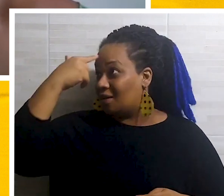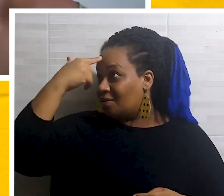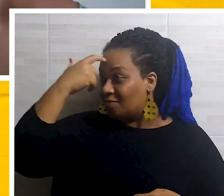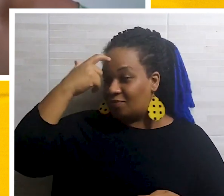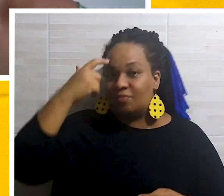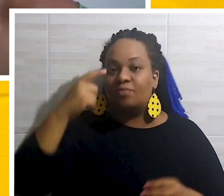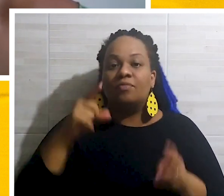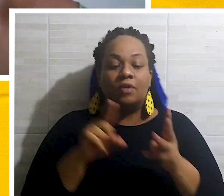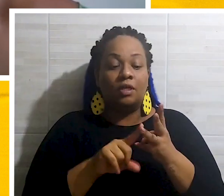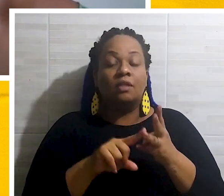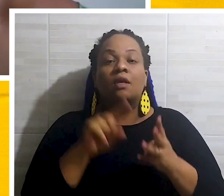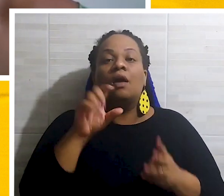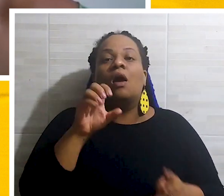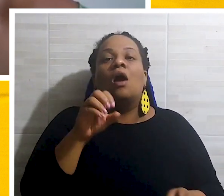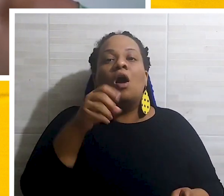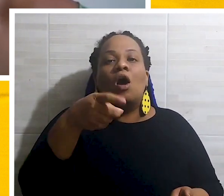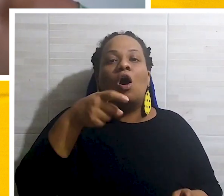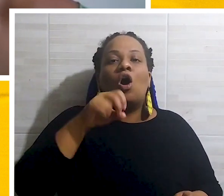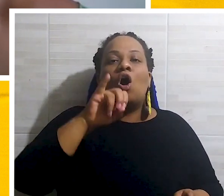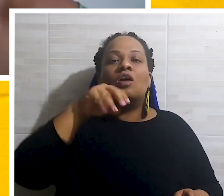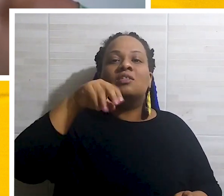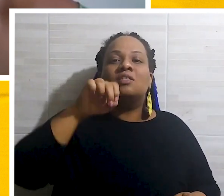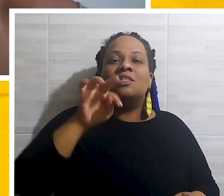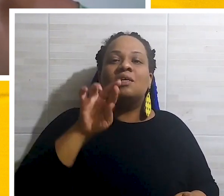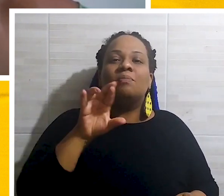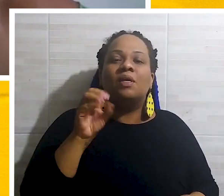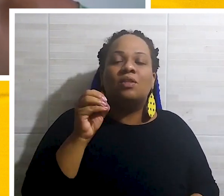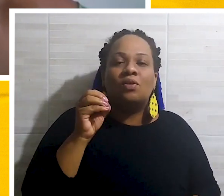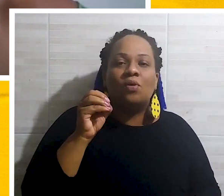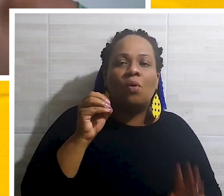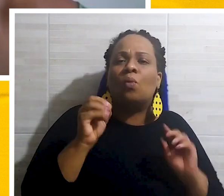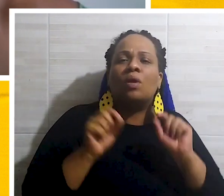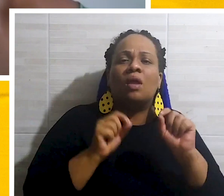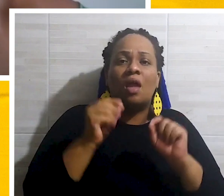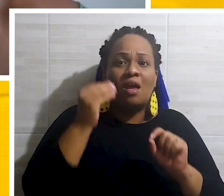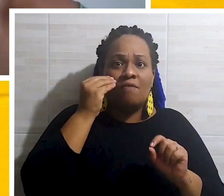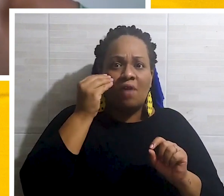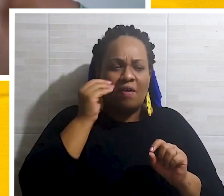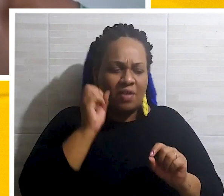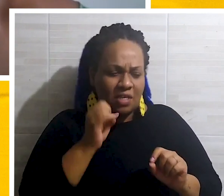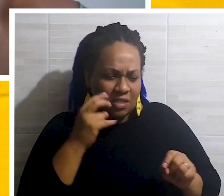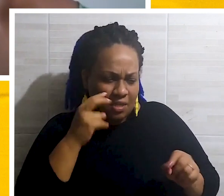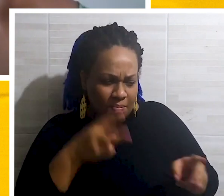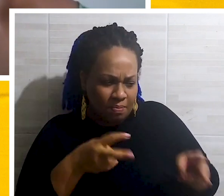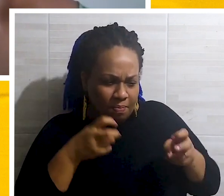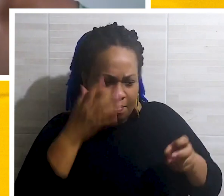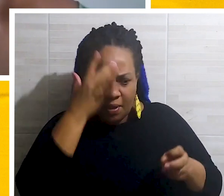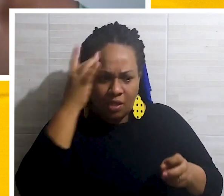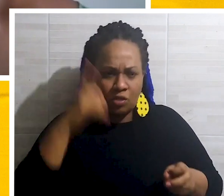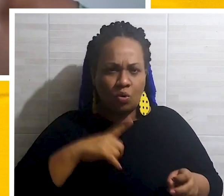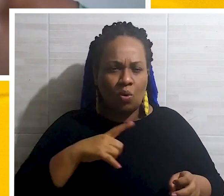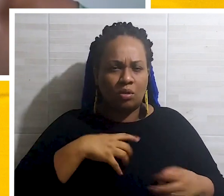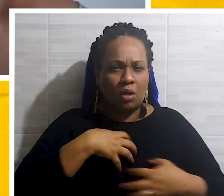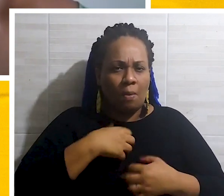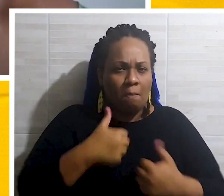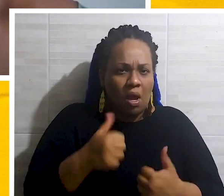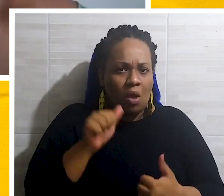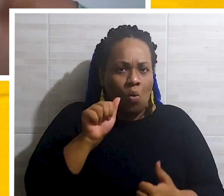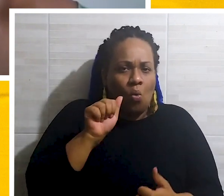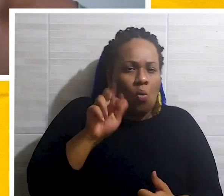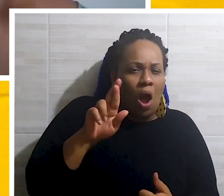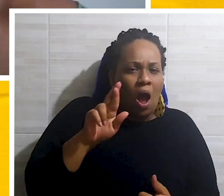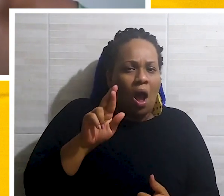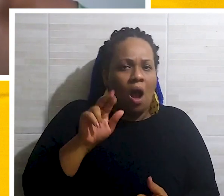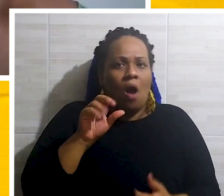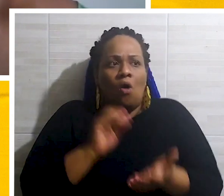temperatura do paciente. E um oxímetro, que é um aparelho que mede a saturação da pessoa, né? Então, consegue dizer se a saturação está